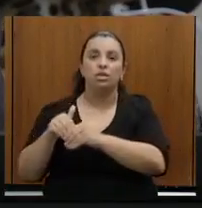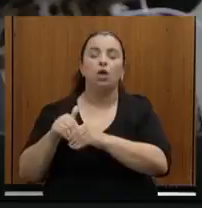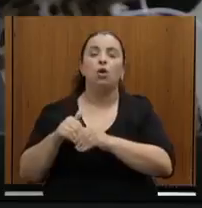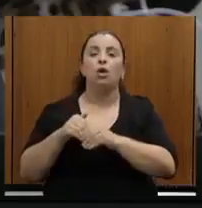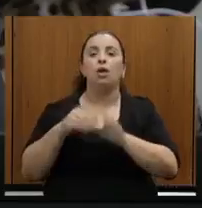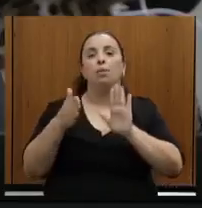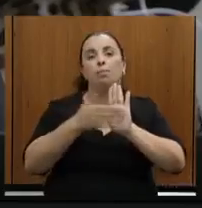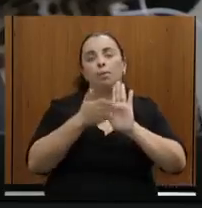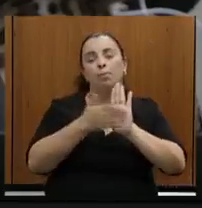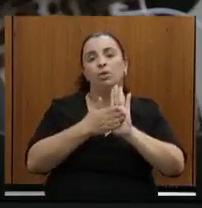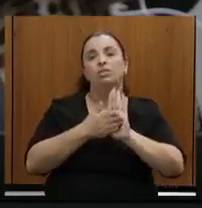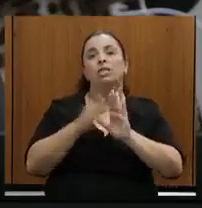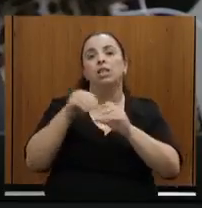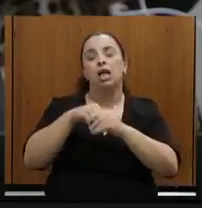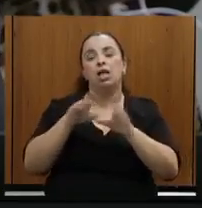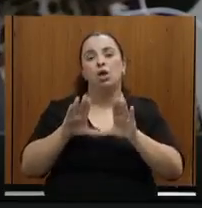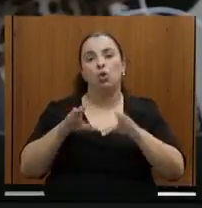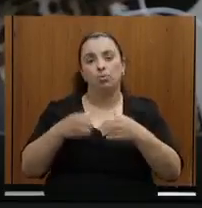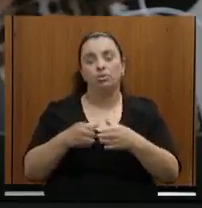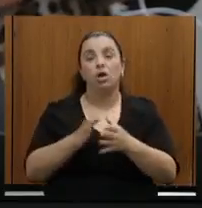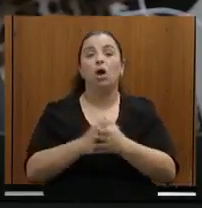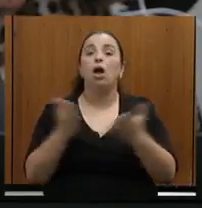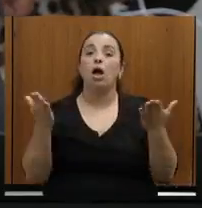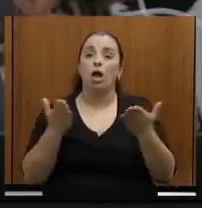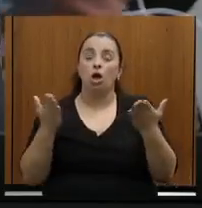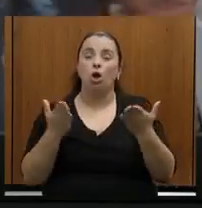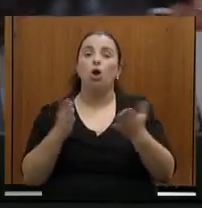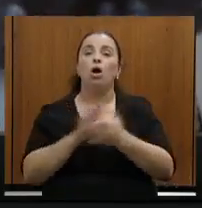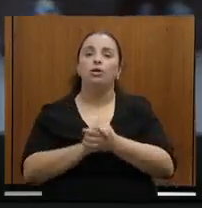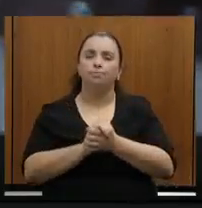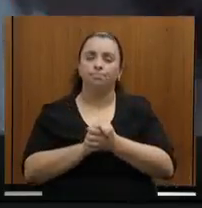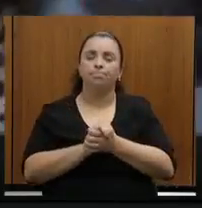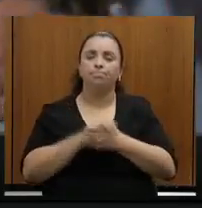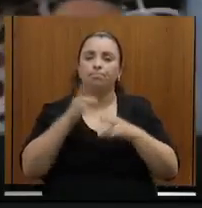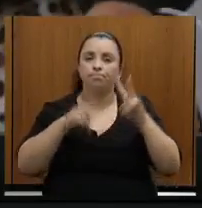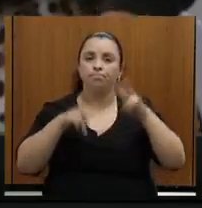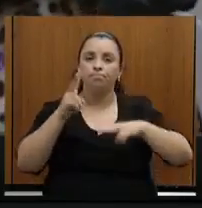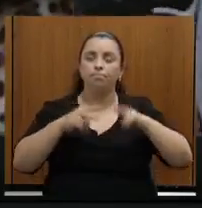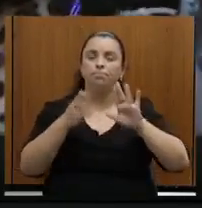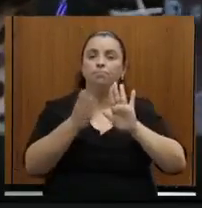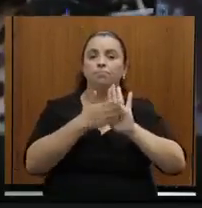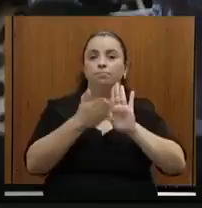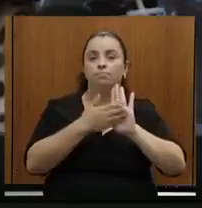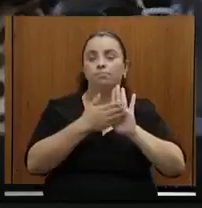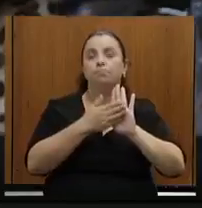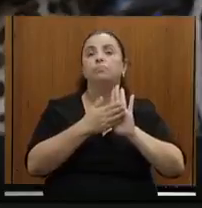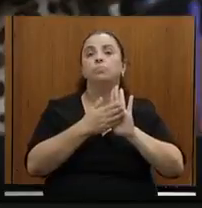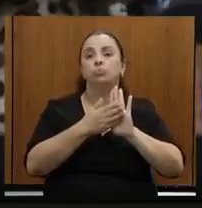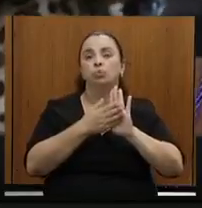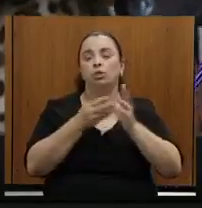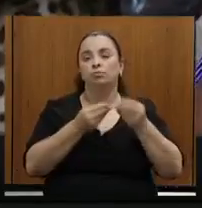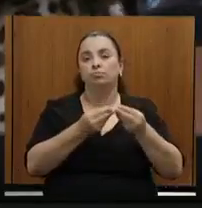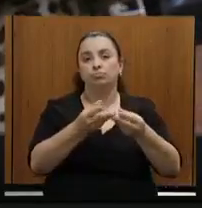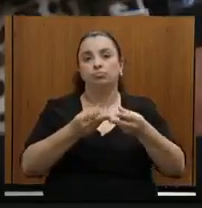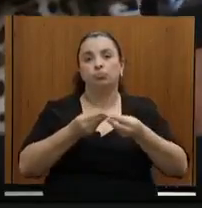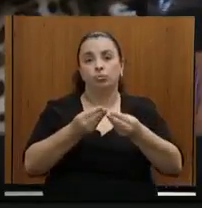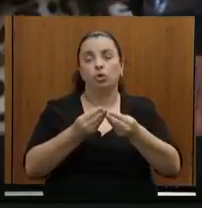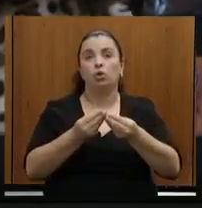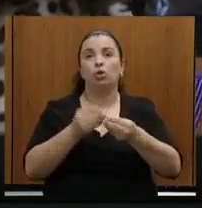dessa comissão. Neste momento, vamos apreciar então as proposições apresentadas no decorrer desta reunião,